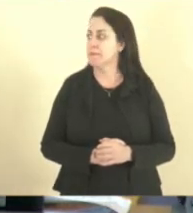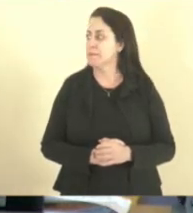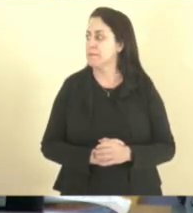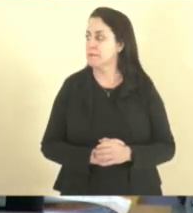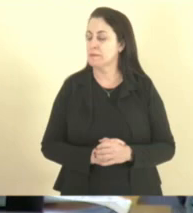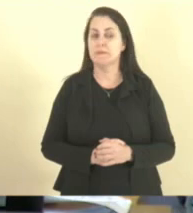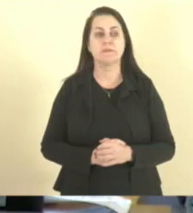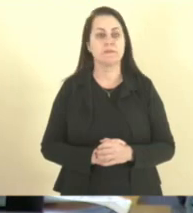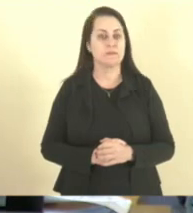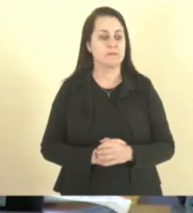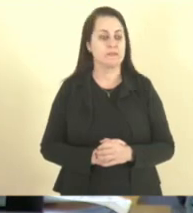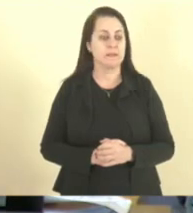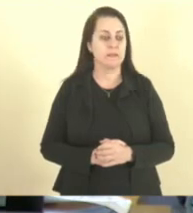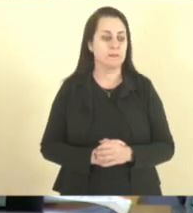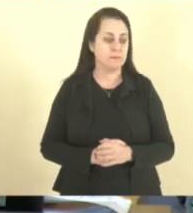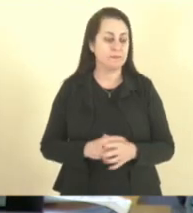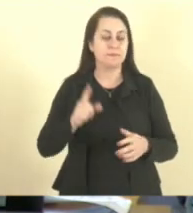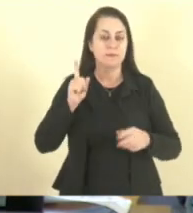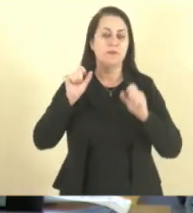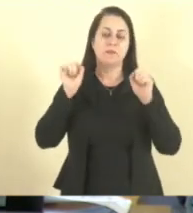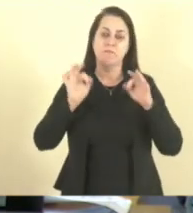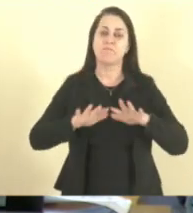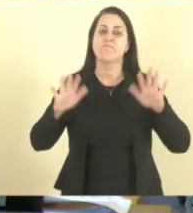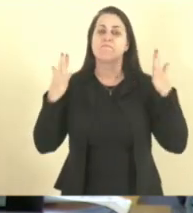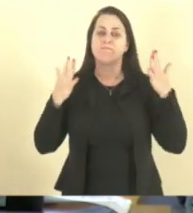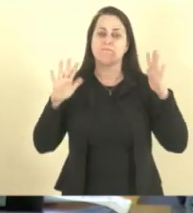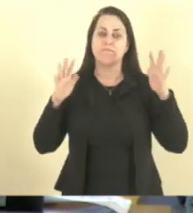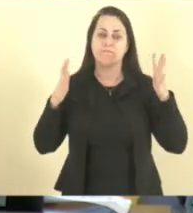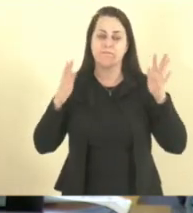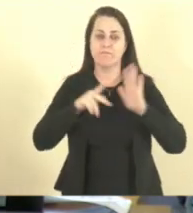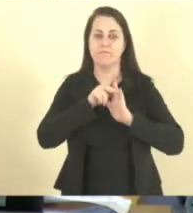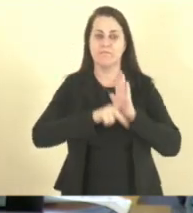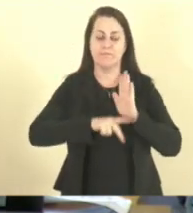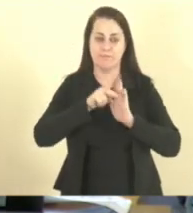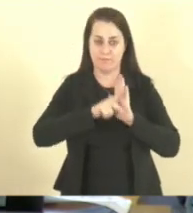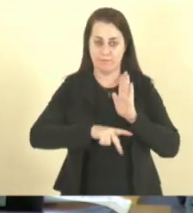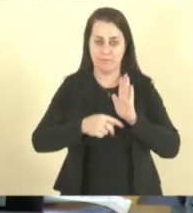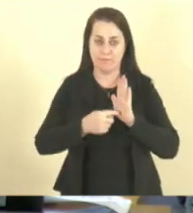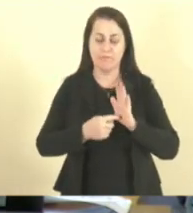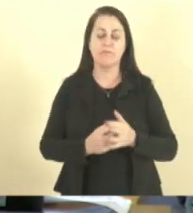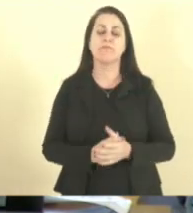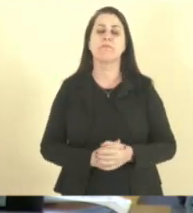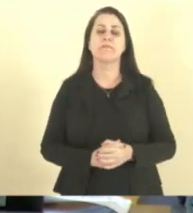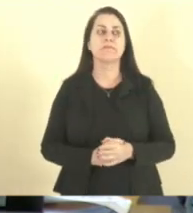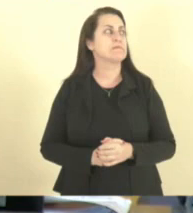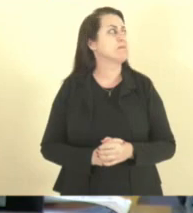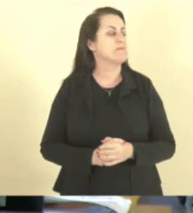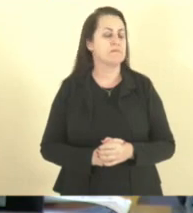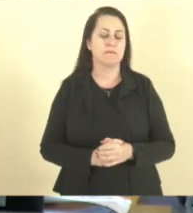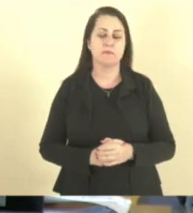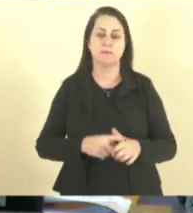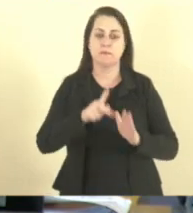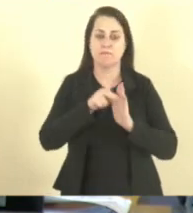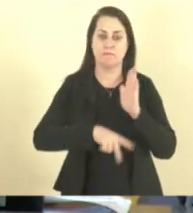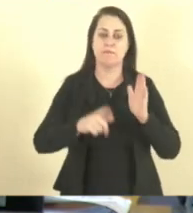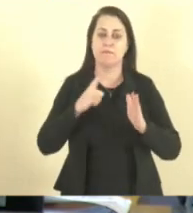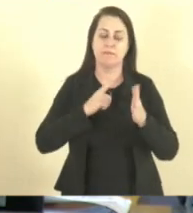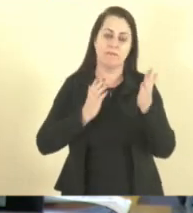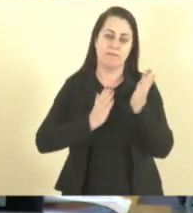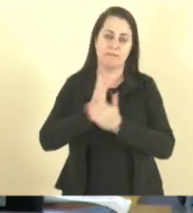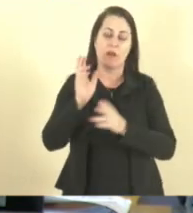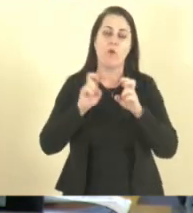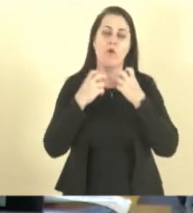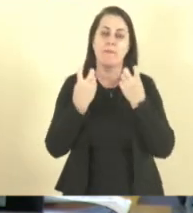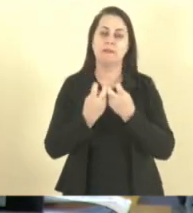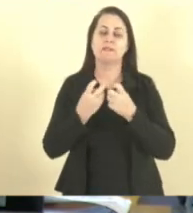Estado do Espírito Santo. Então, que Deus abençoe e parabéns aí pelo projeto. E o projeto está aprovado na Comissão